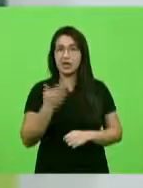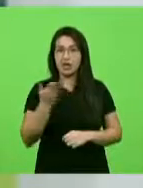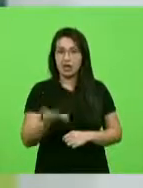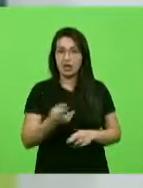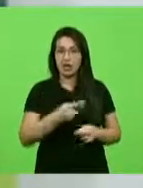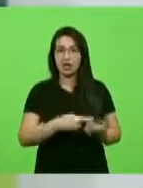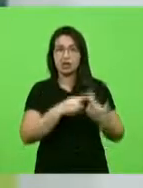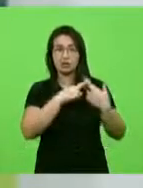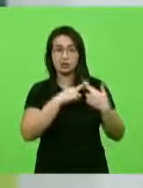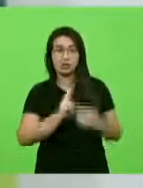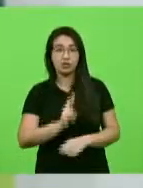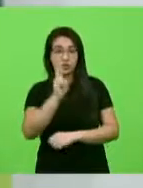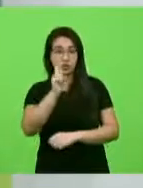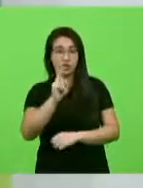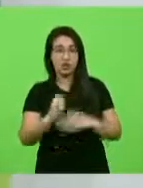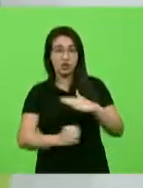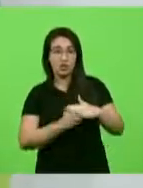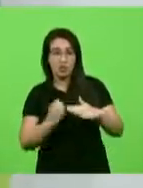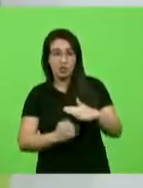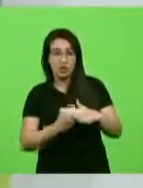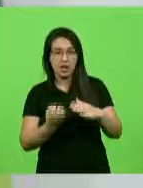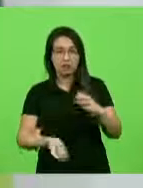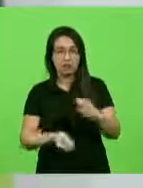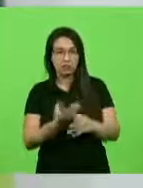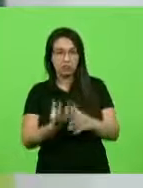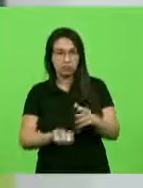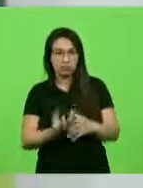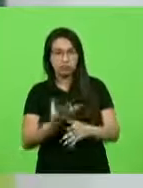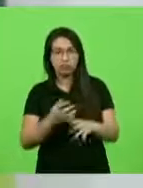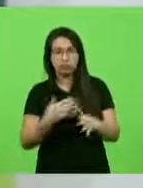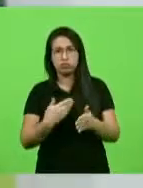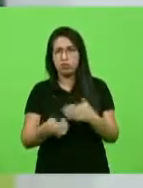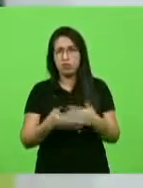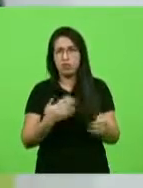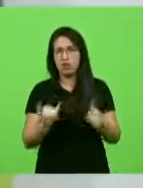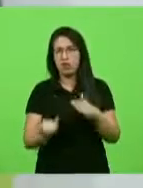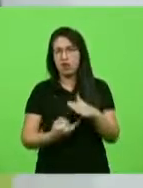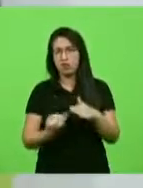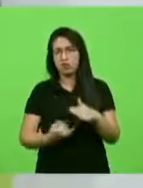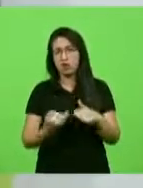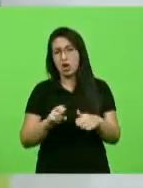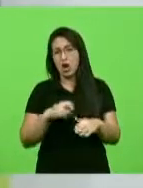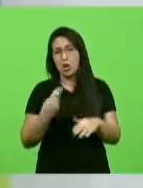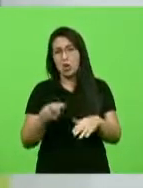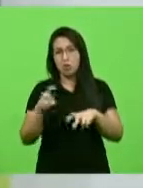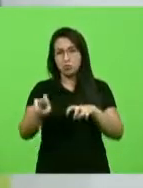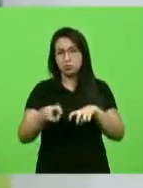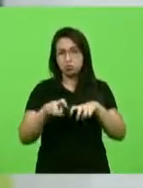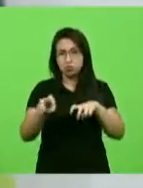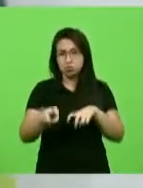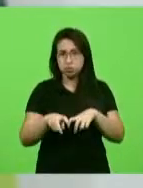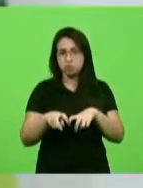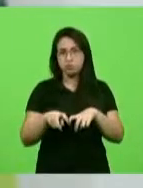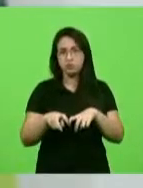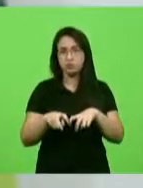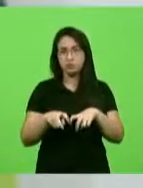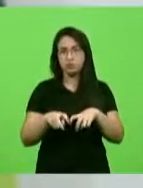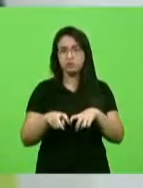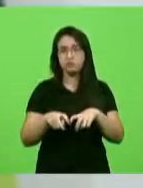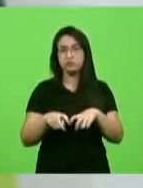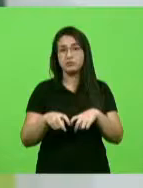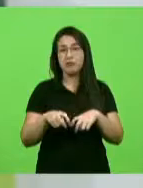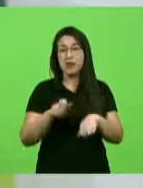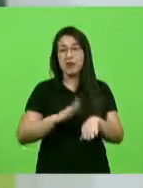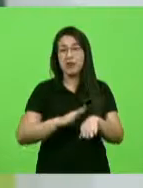aquele que é produtor, que produz o produto dele, seja do industrial ou do agronegócio, uma das